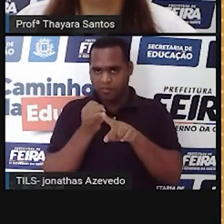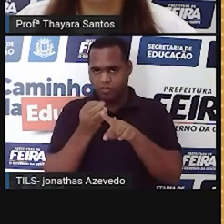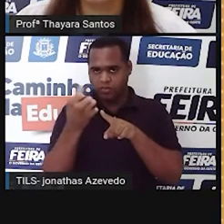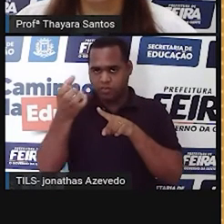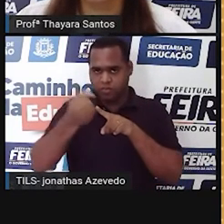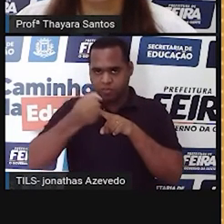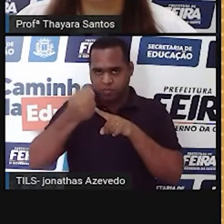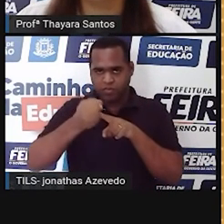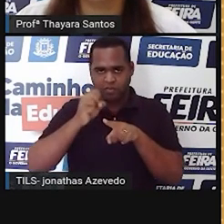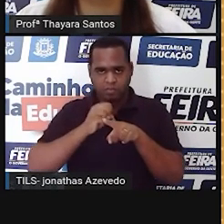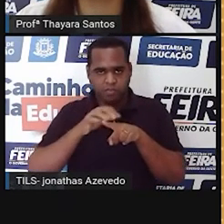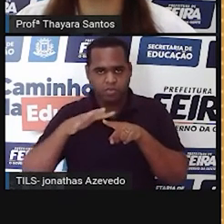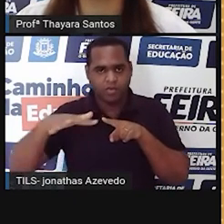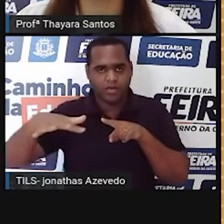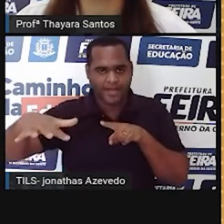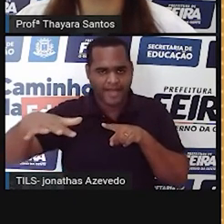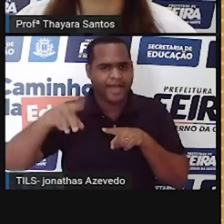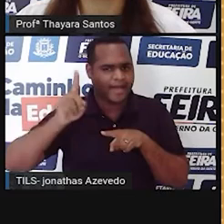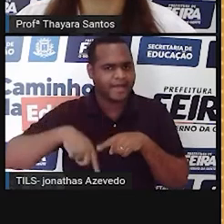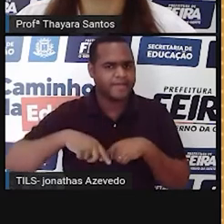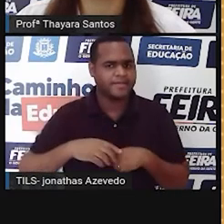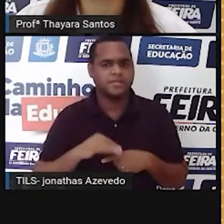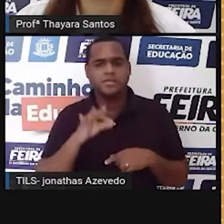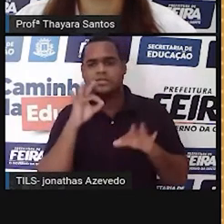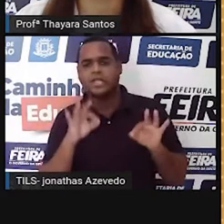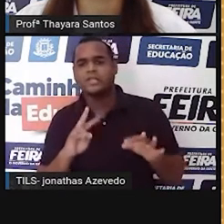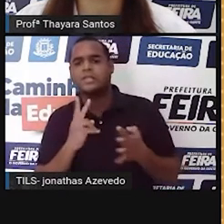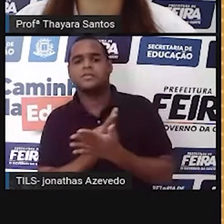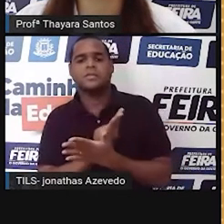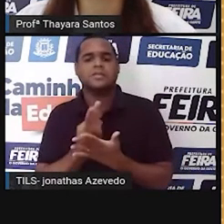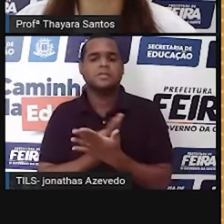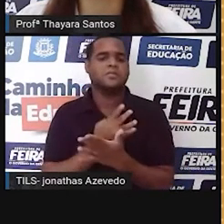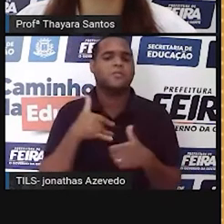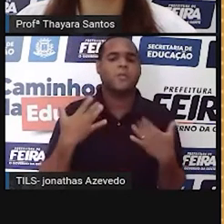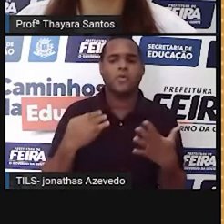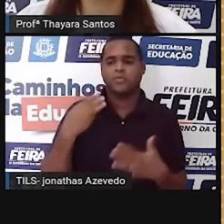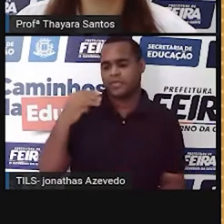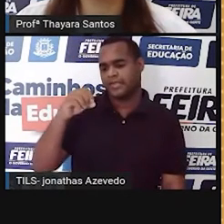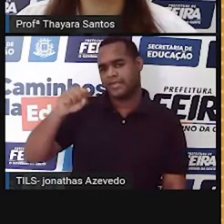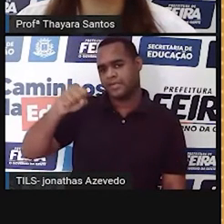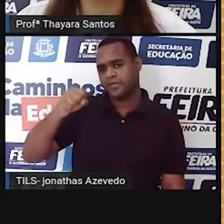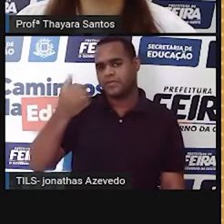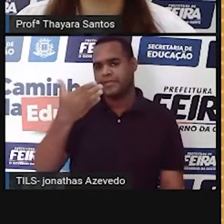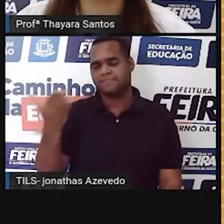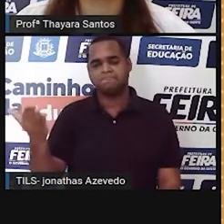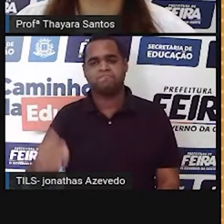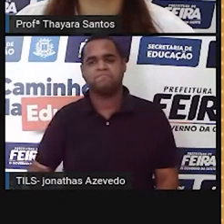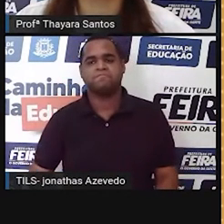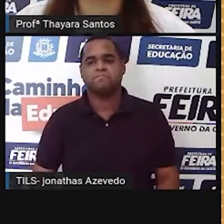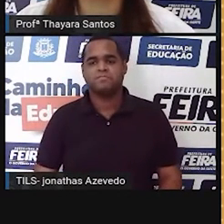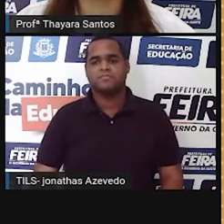espermatozoides. Qual é a alternativa que está certa? Vou dar aí 30 segundos para vocês.